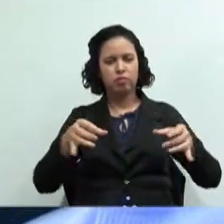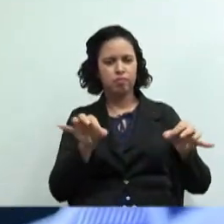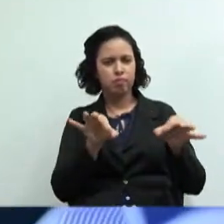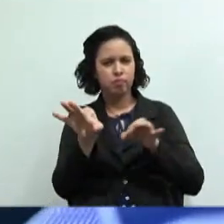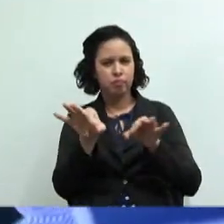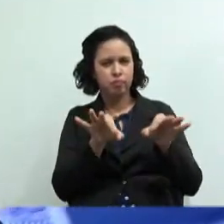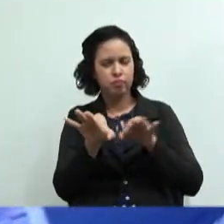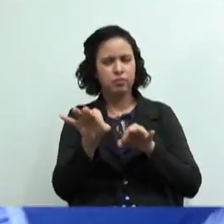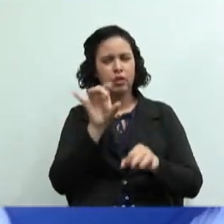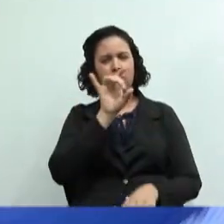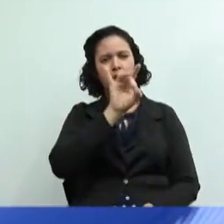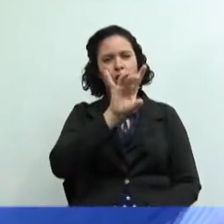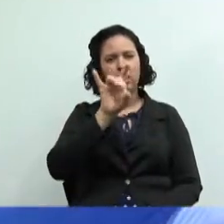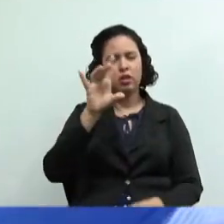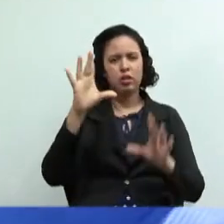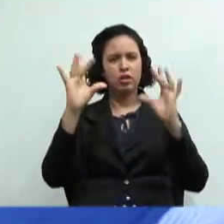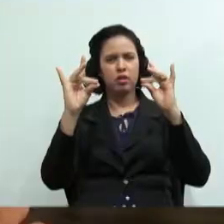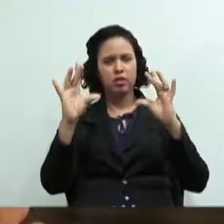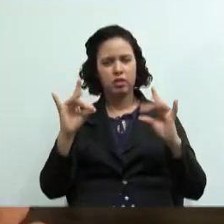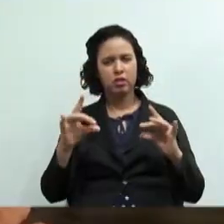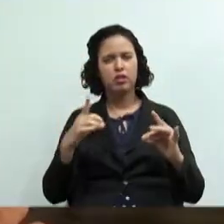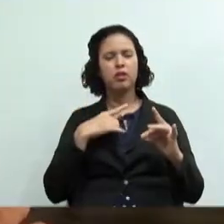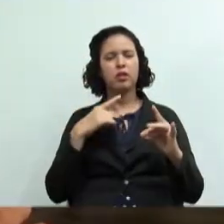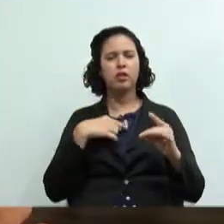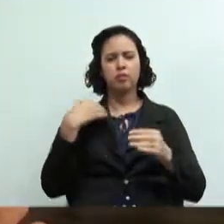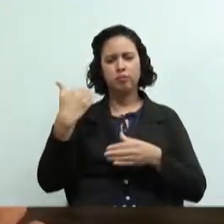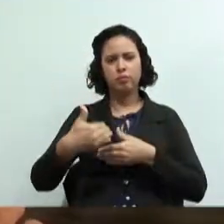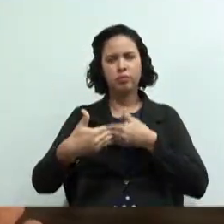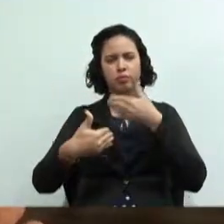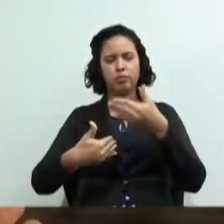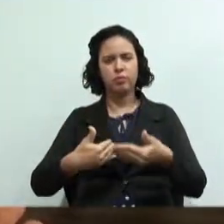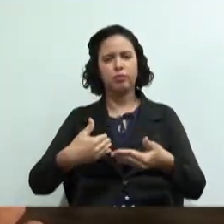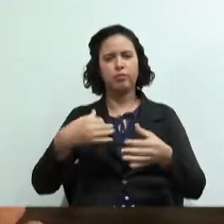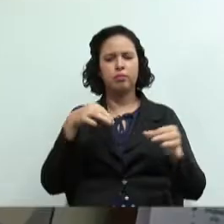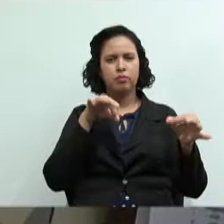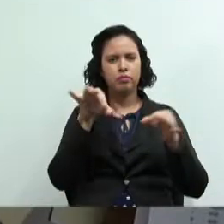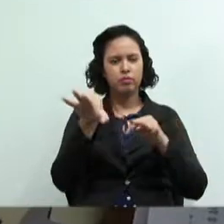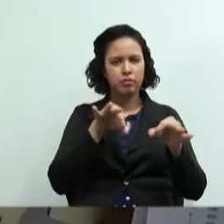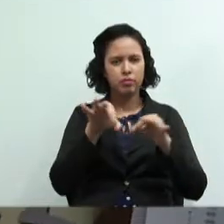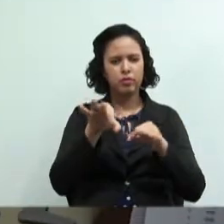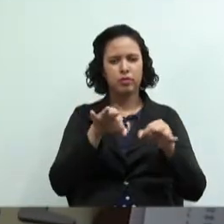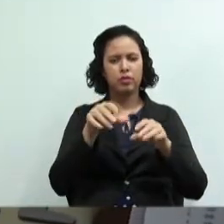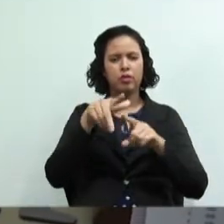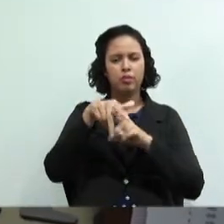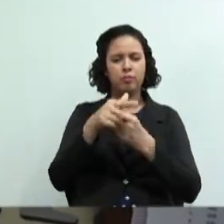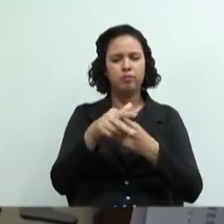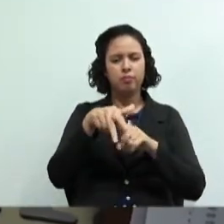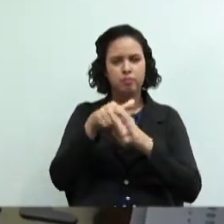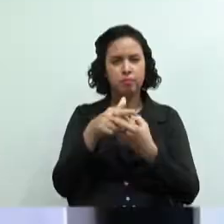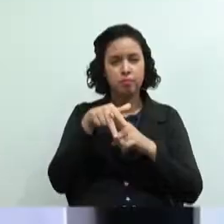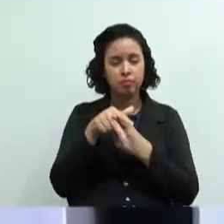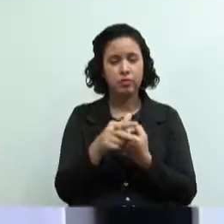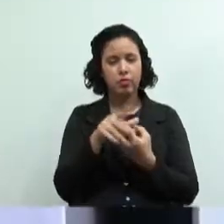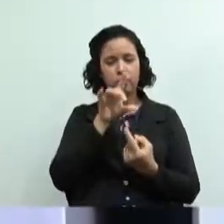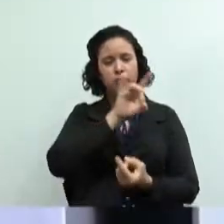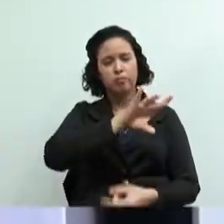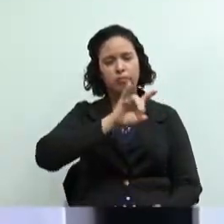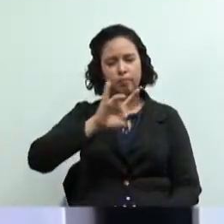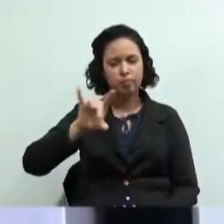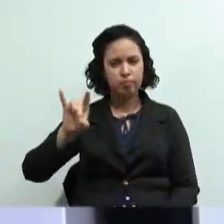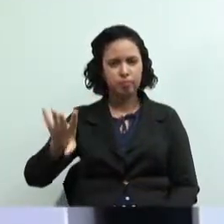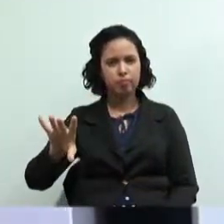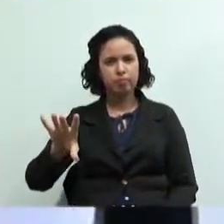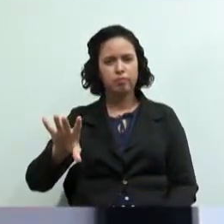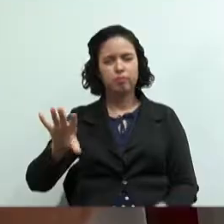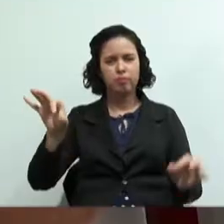detalhe passou por um processo de produção. Foram planejados, fabricados um por um, passaram